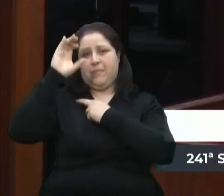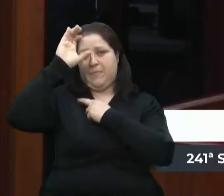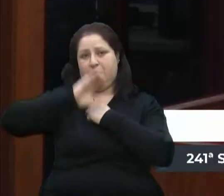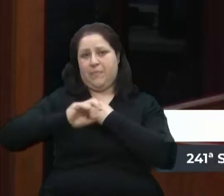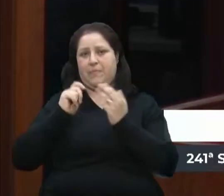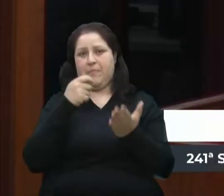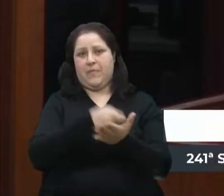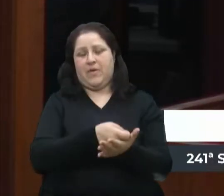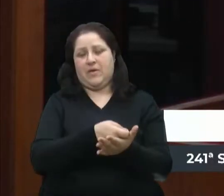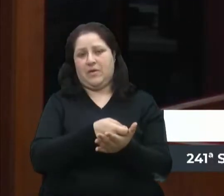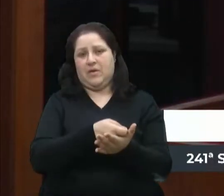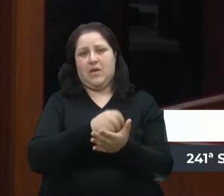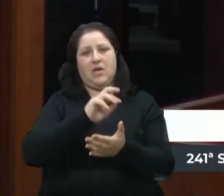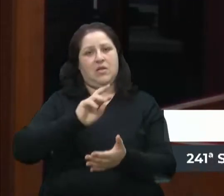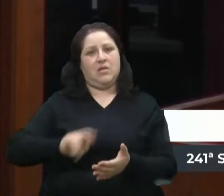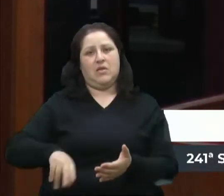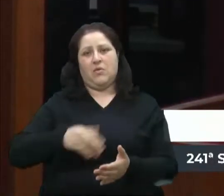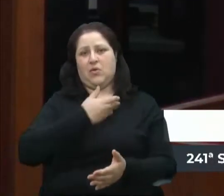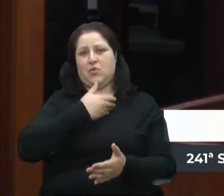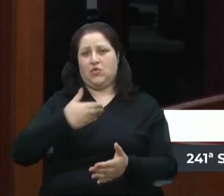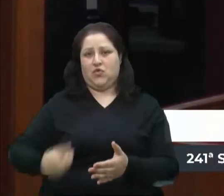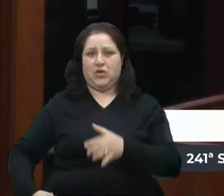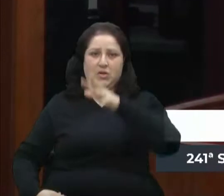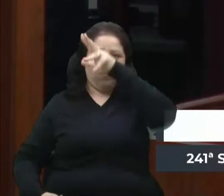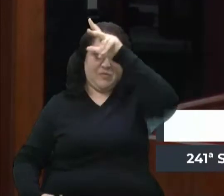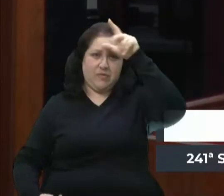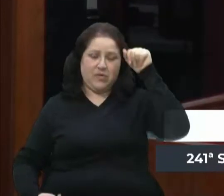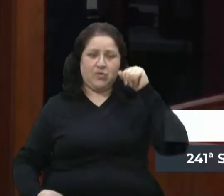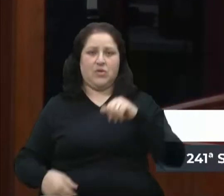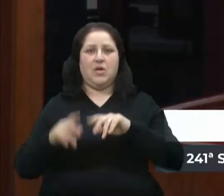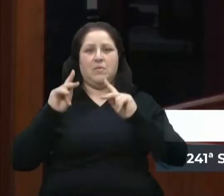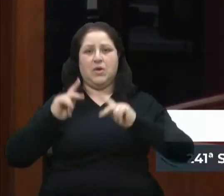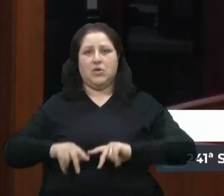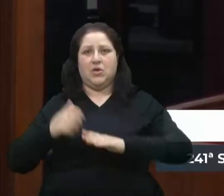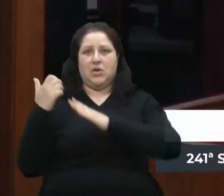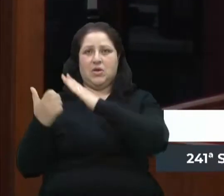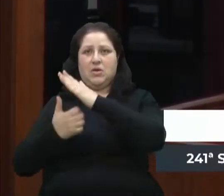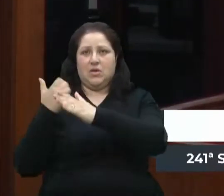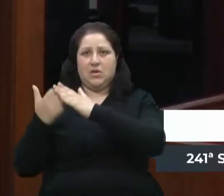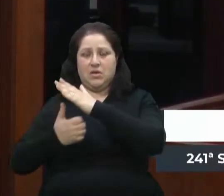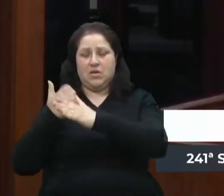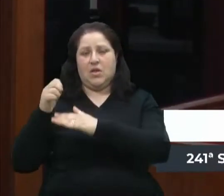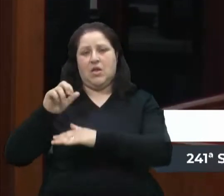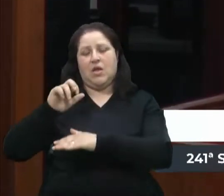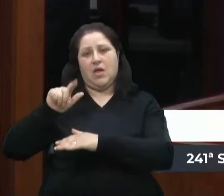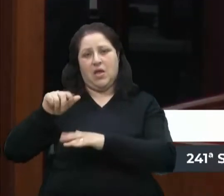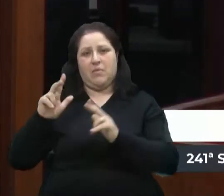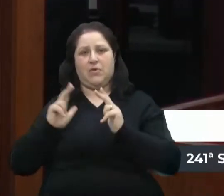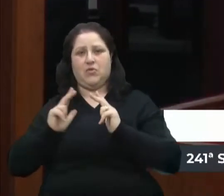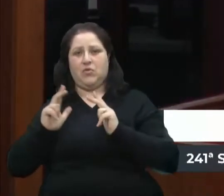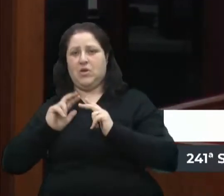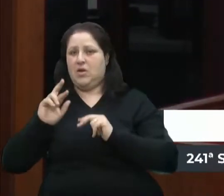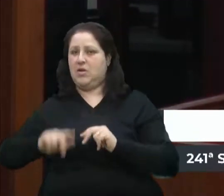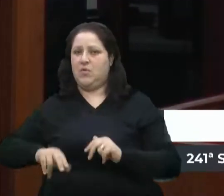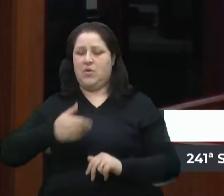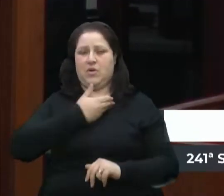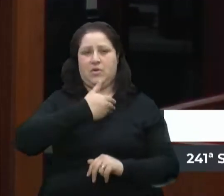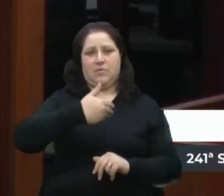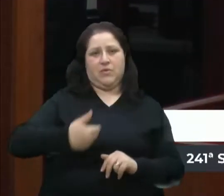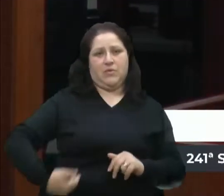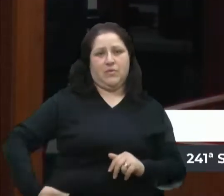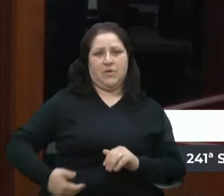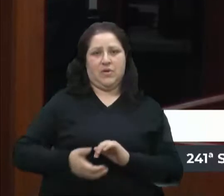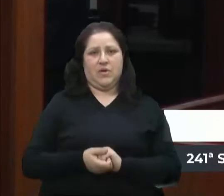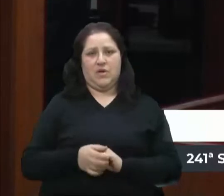público. E não com o público. E empresário é pessoa privada, não é pública. Agora, vocês esperam,